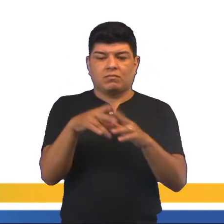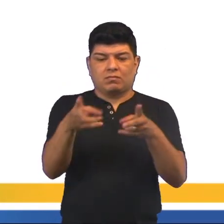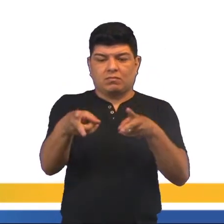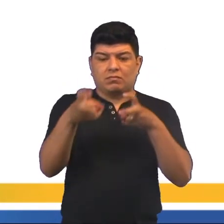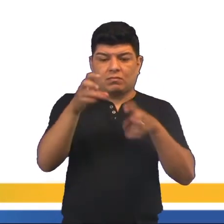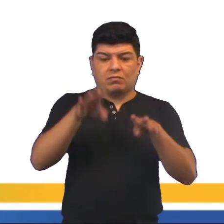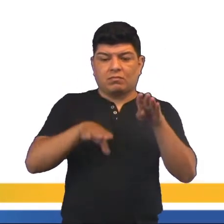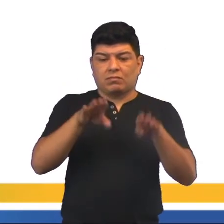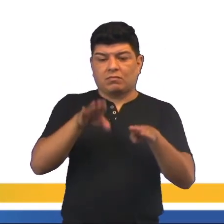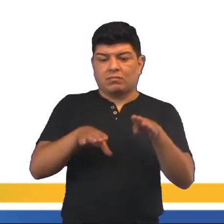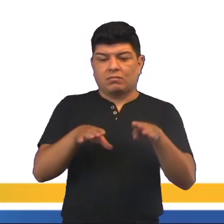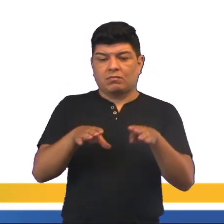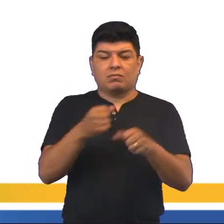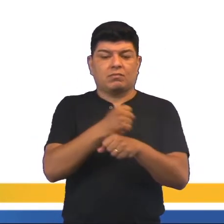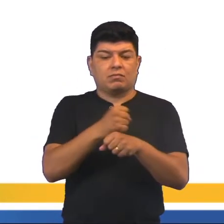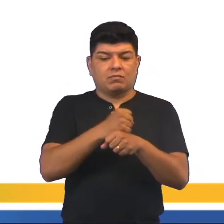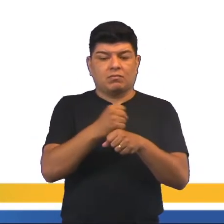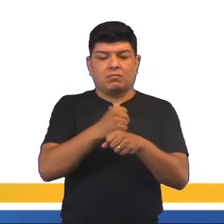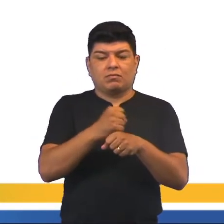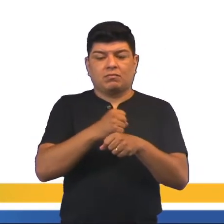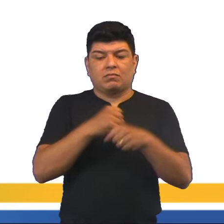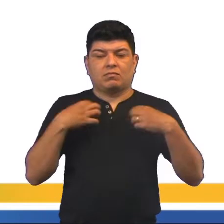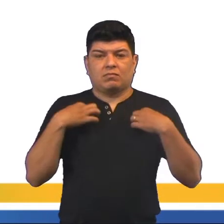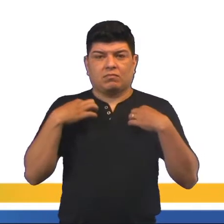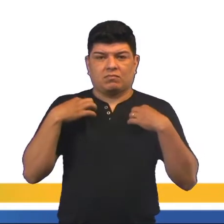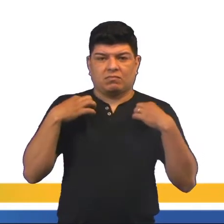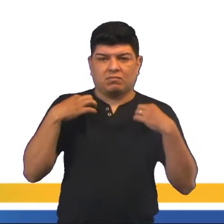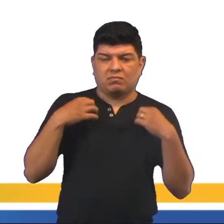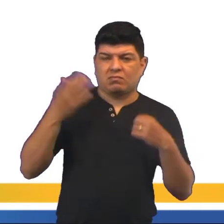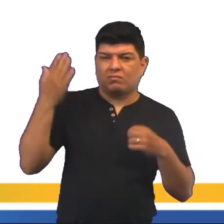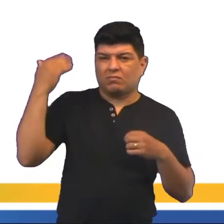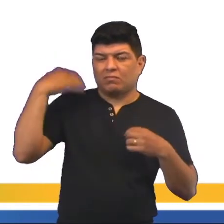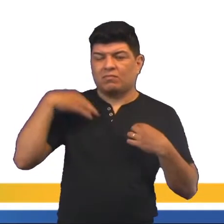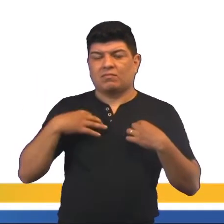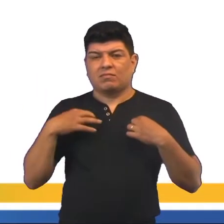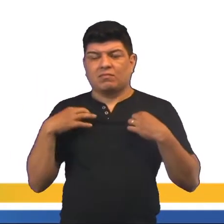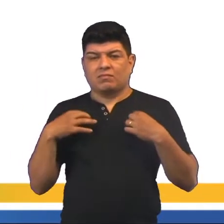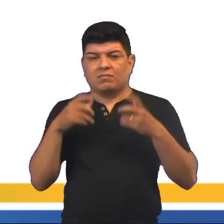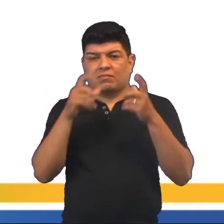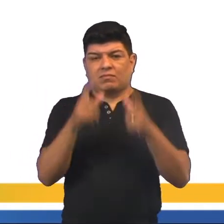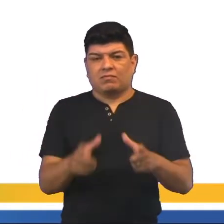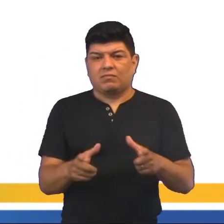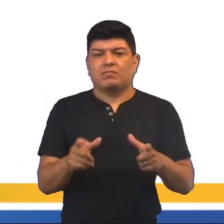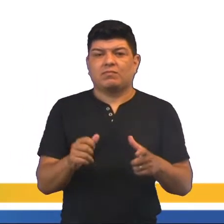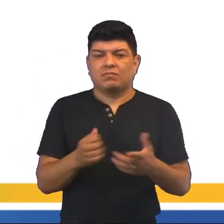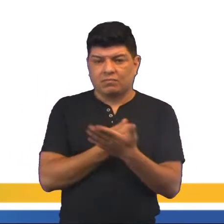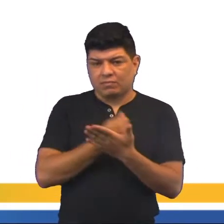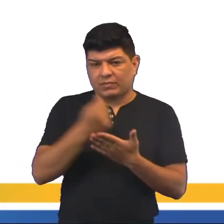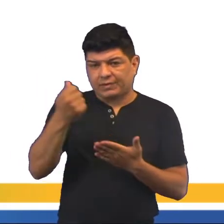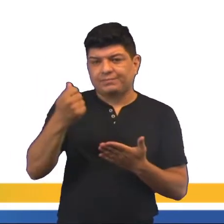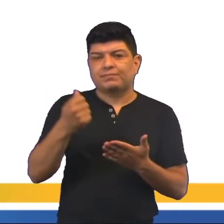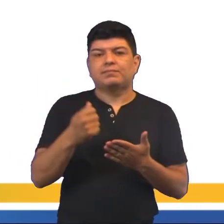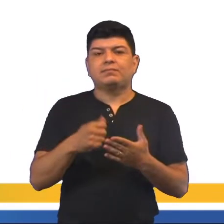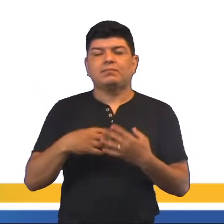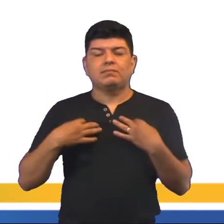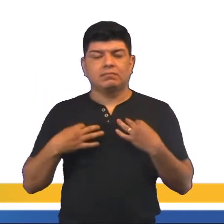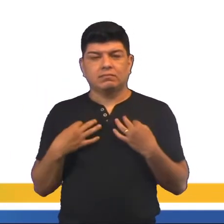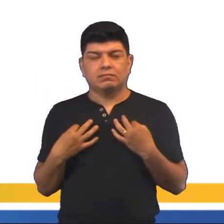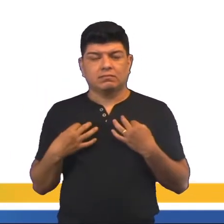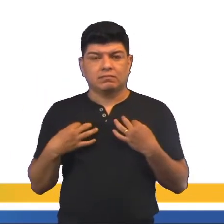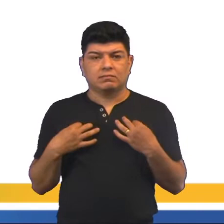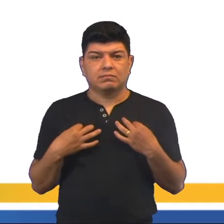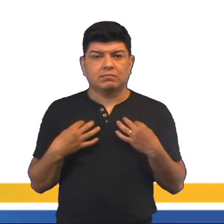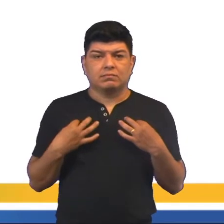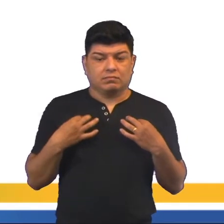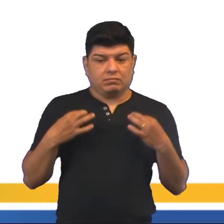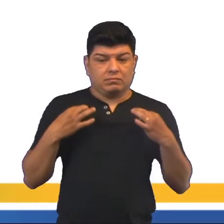Identifica, geralmente, a época, né? Aquelas roupas de época, né? E o local da ação, né? Traje de cena. seja,